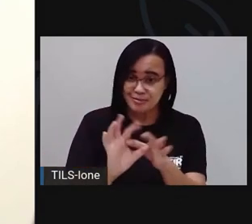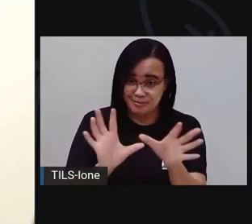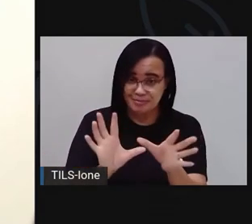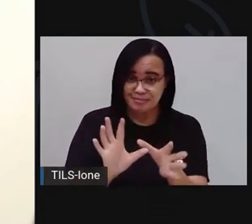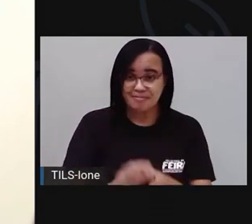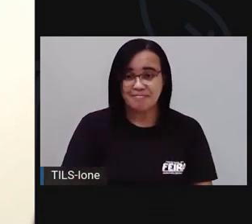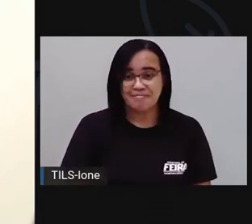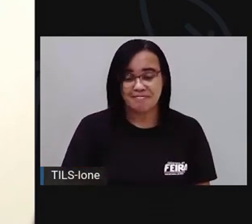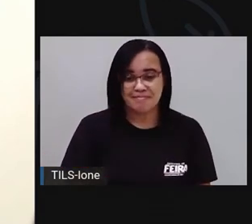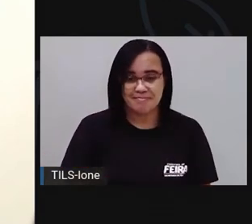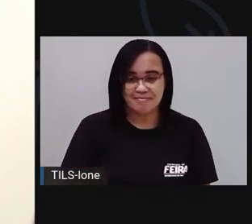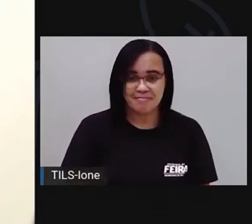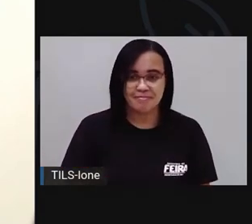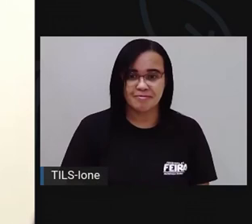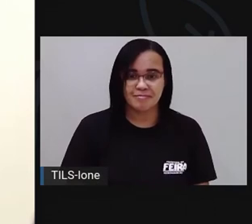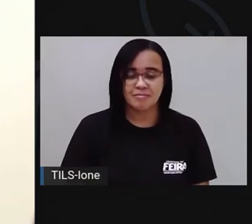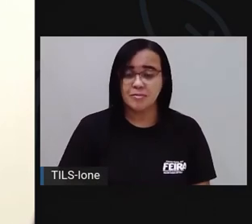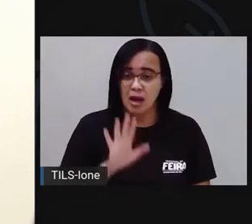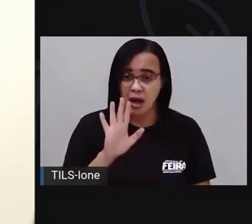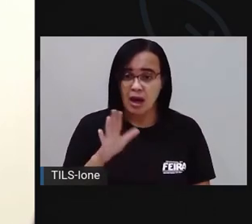Pronto. Aí o que é que você faz?